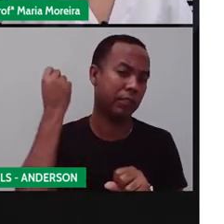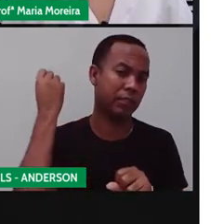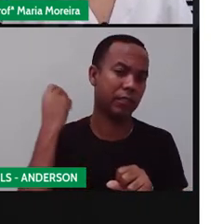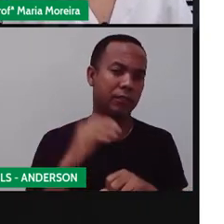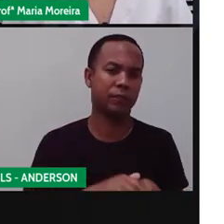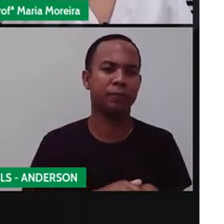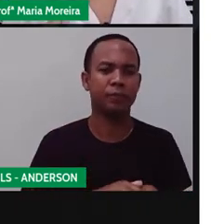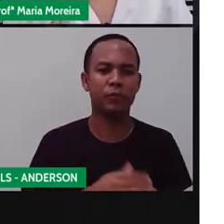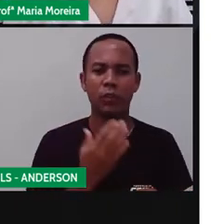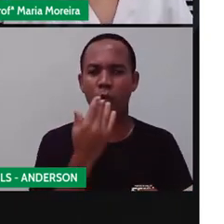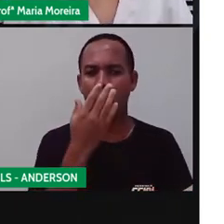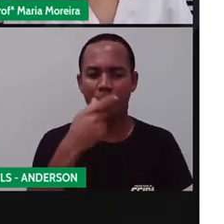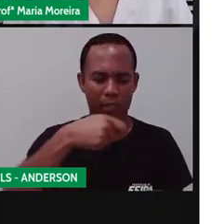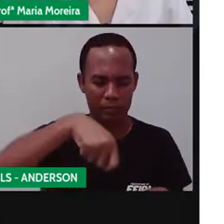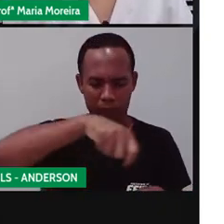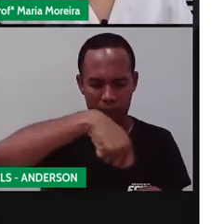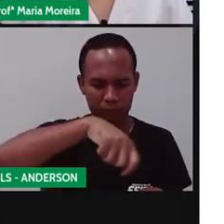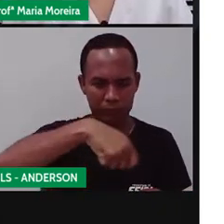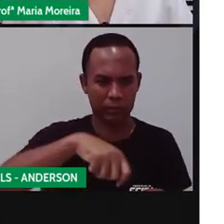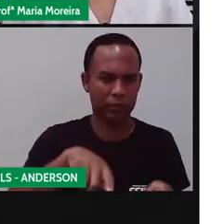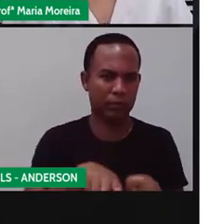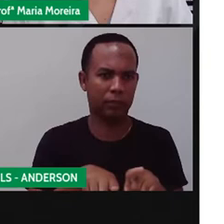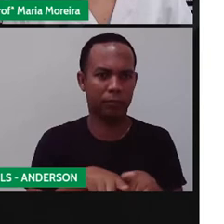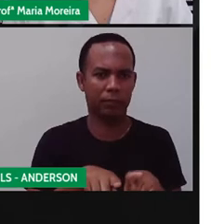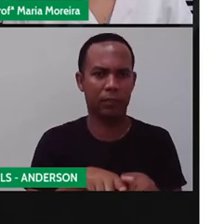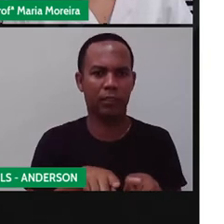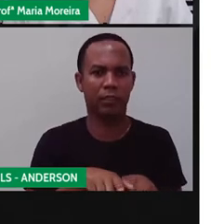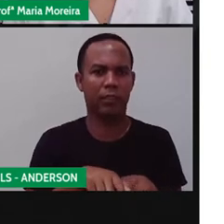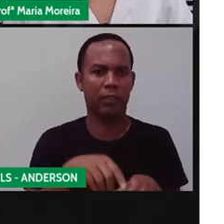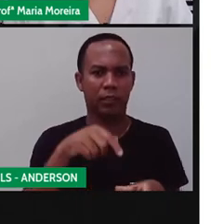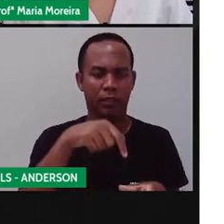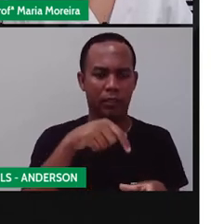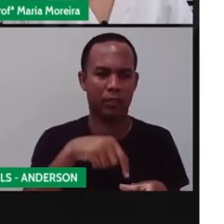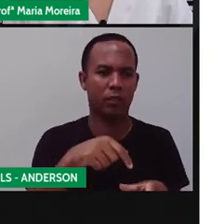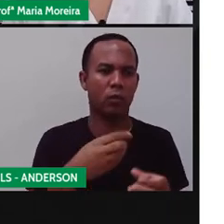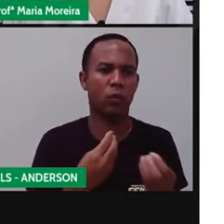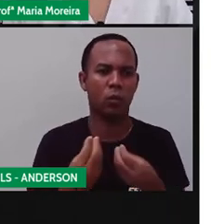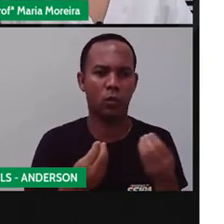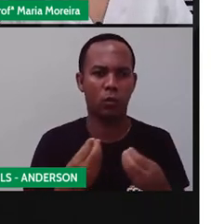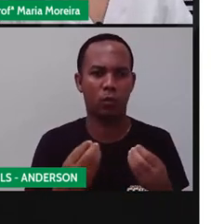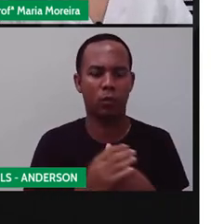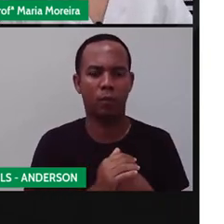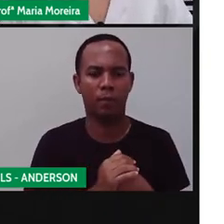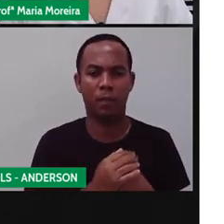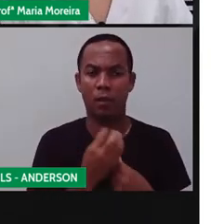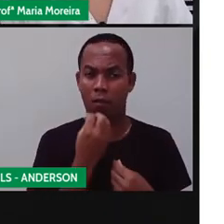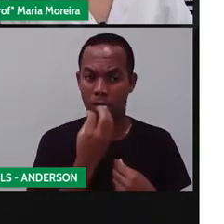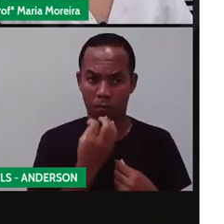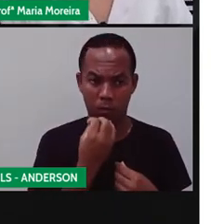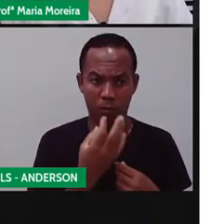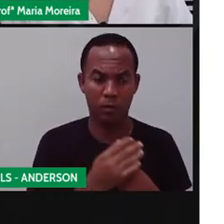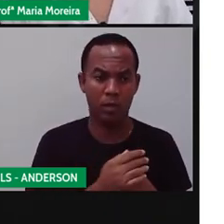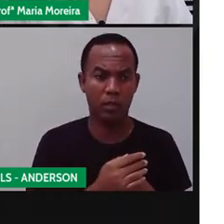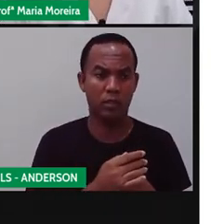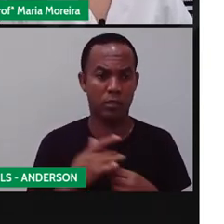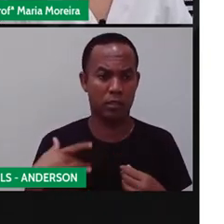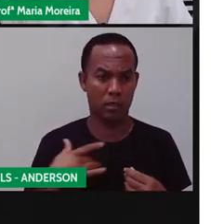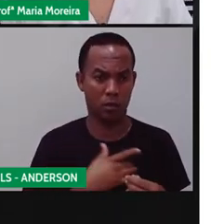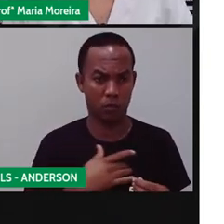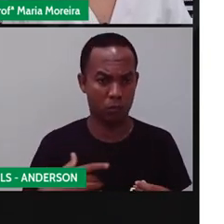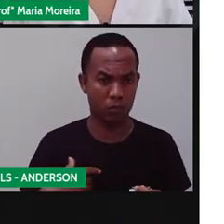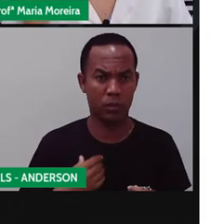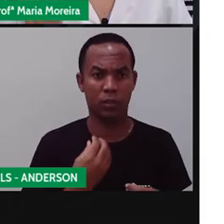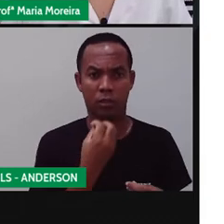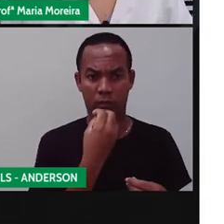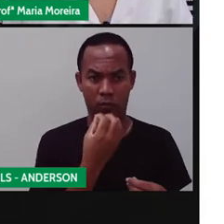Os ingredientes, como o leite de coco, o inhame, que é uma raiz, né? Uma raiz muito boa, saudável, inclusive, que